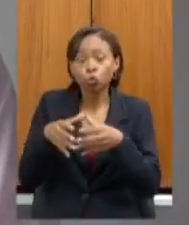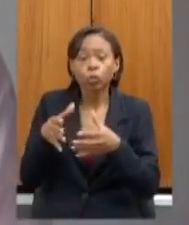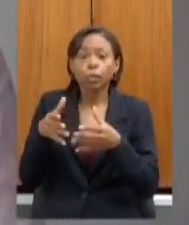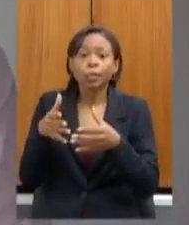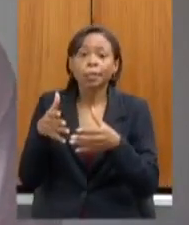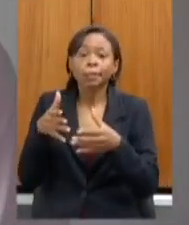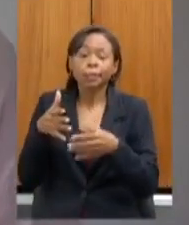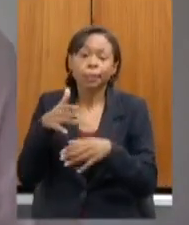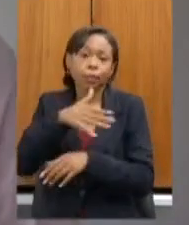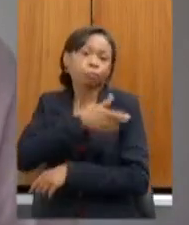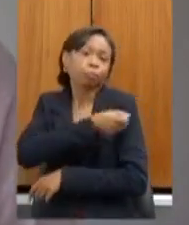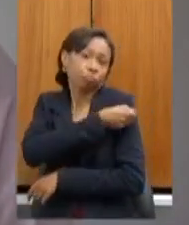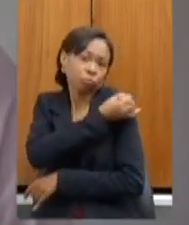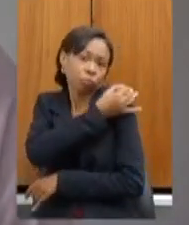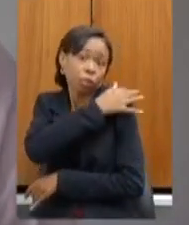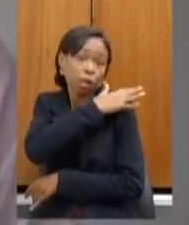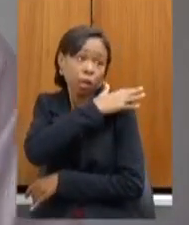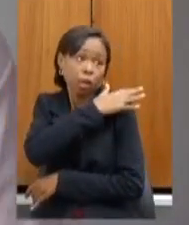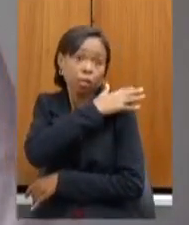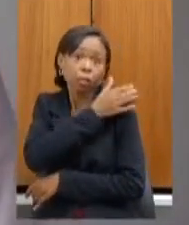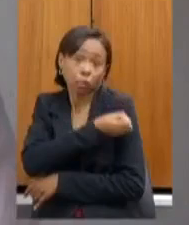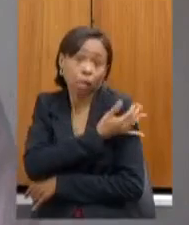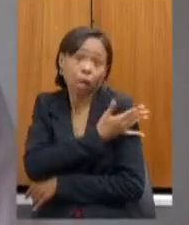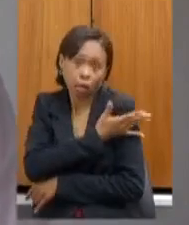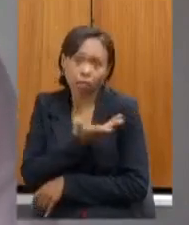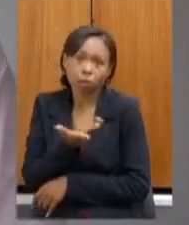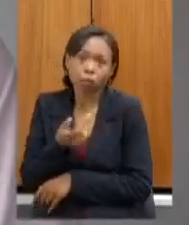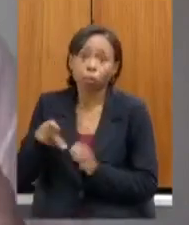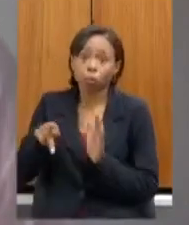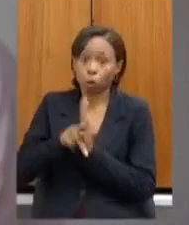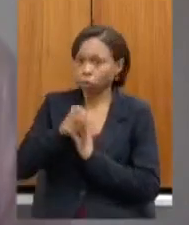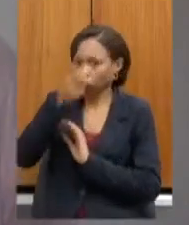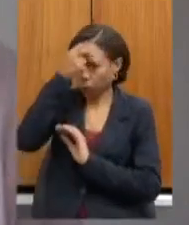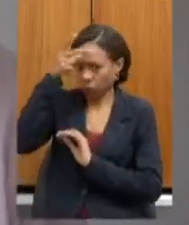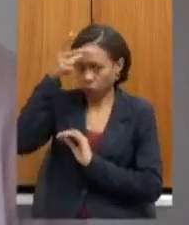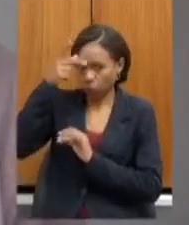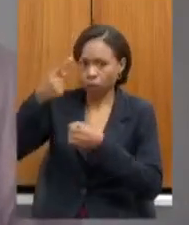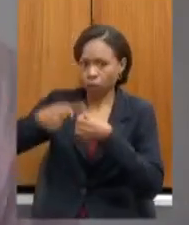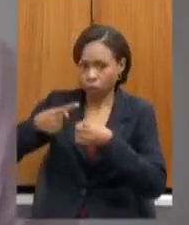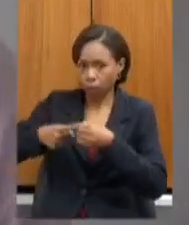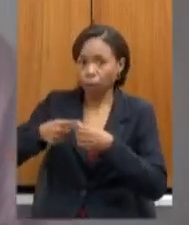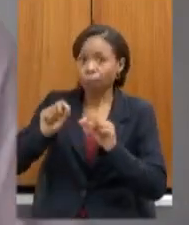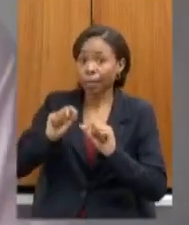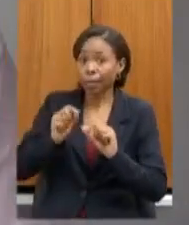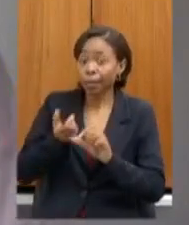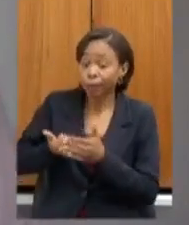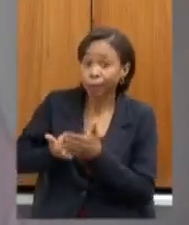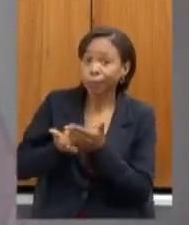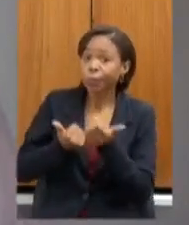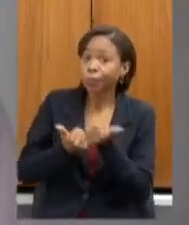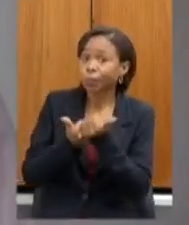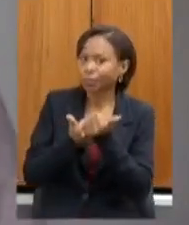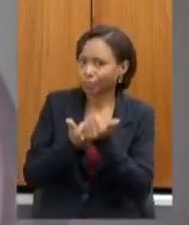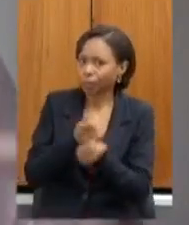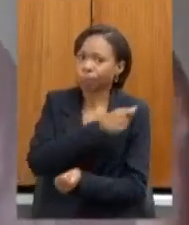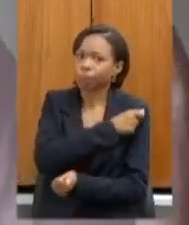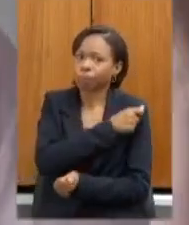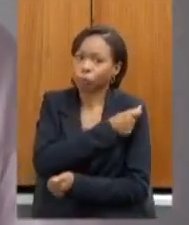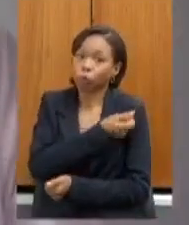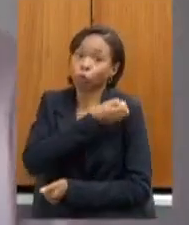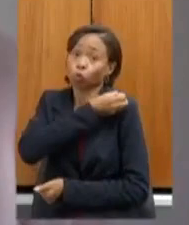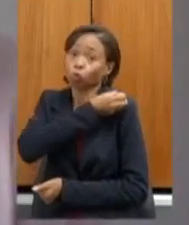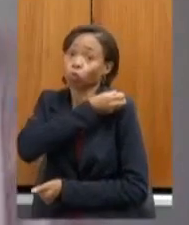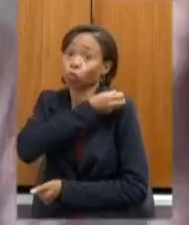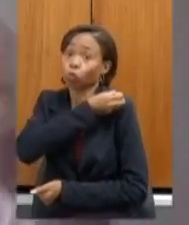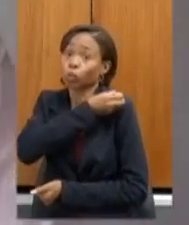ofertada pelo município para que a gente consiga amparar os alunos do ensino médio porque se a gente não ampara esses alunos aí vai